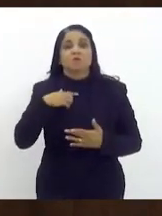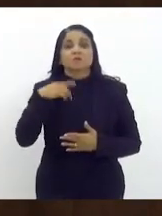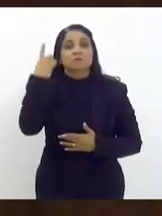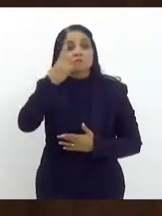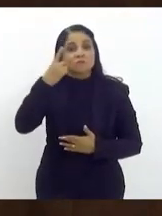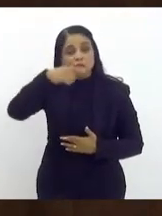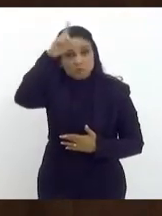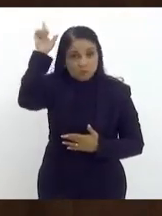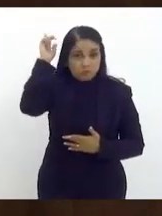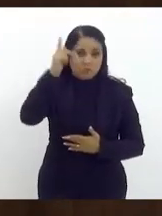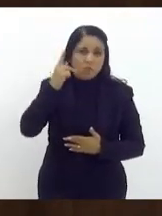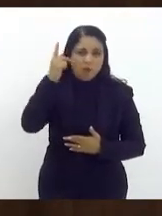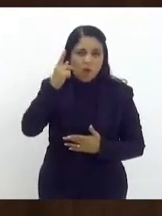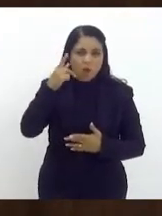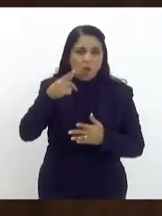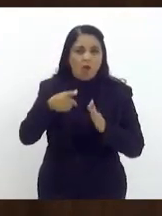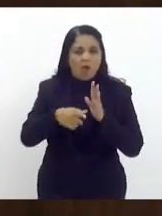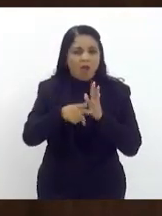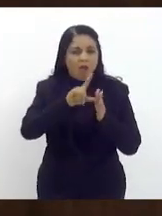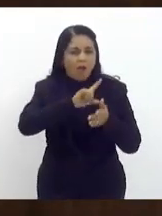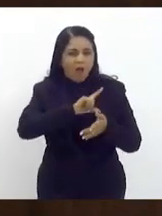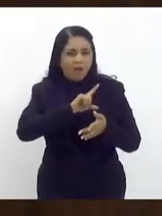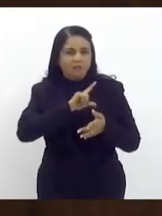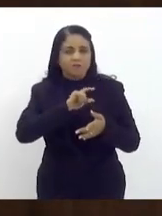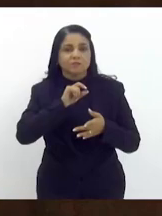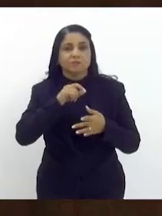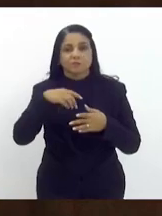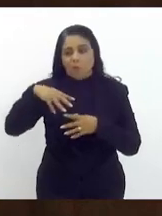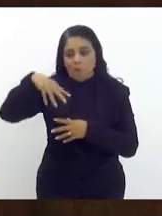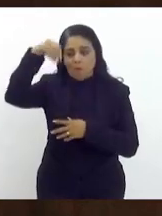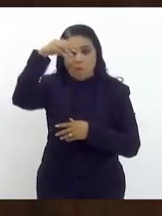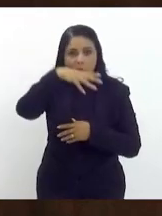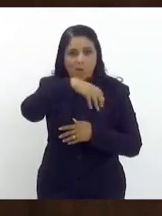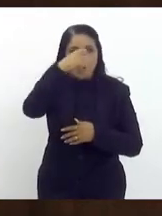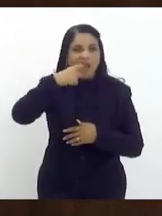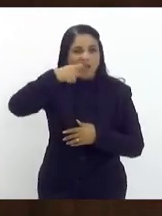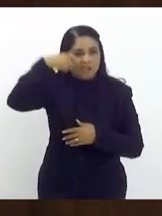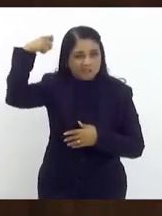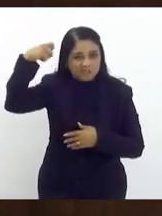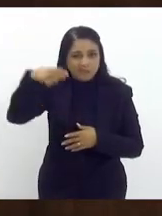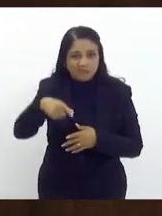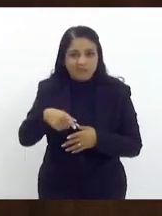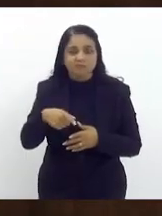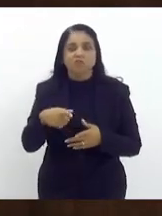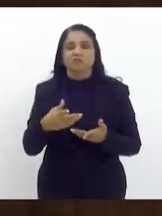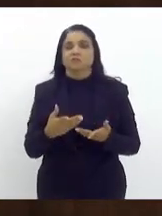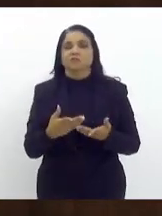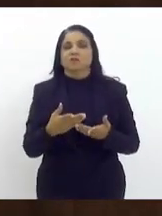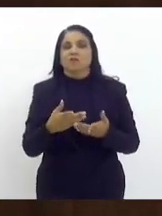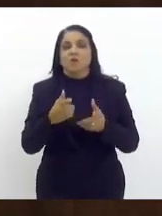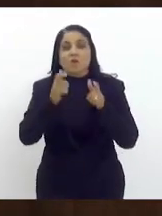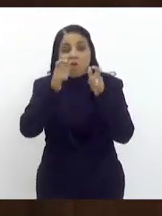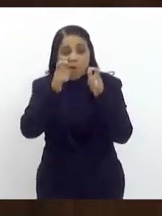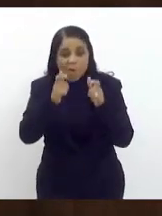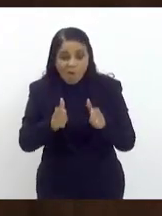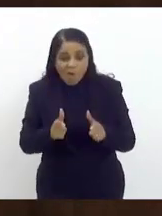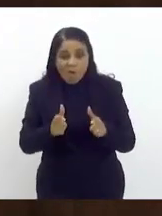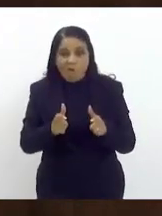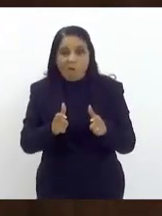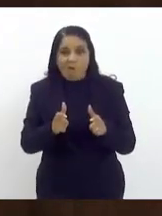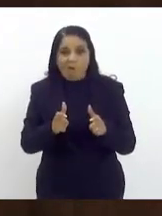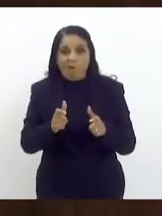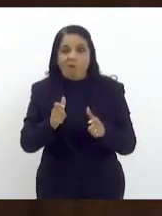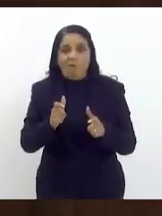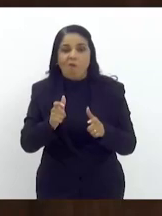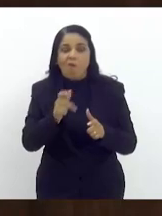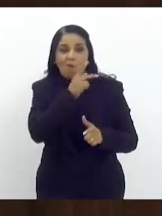antigo plenário, no Palácio Tiradentes, exatamente a parte onde ficava o